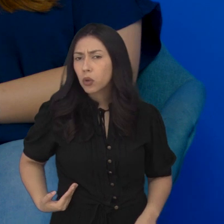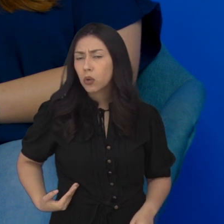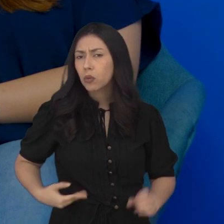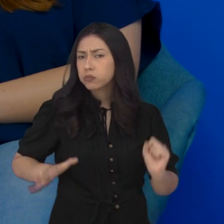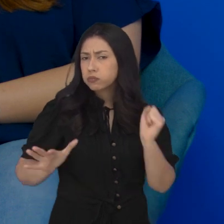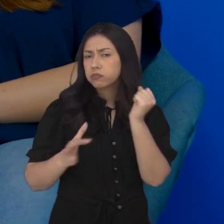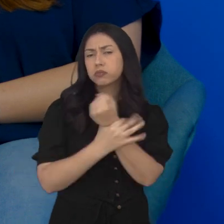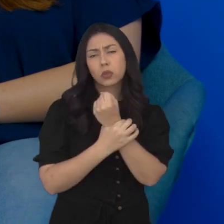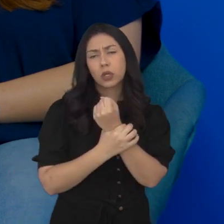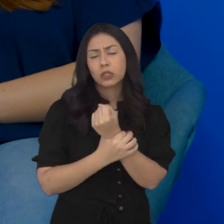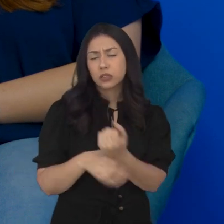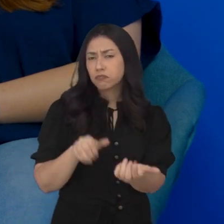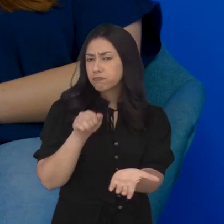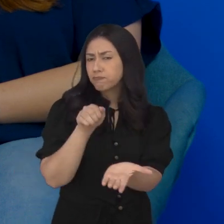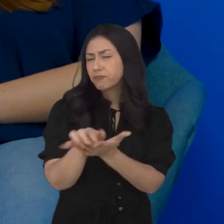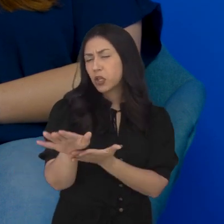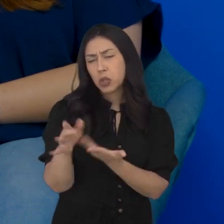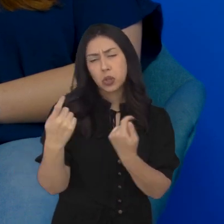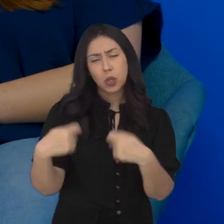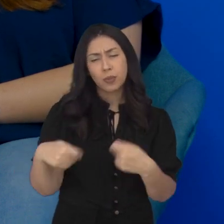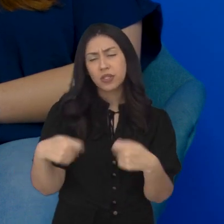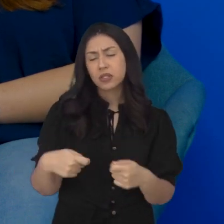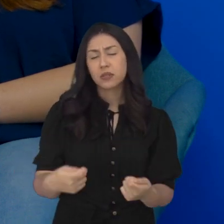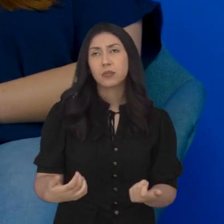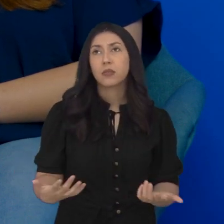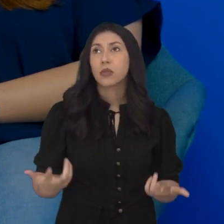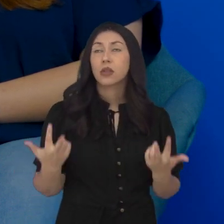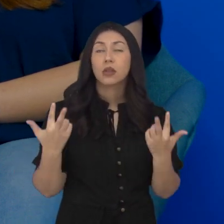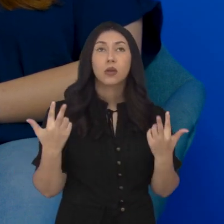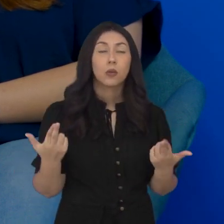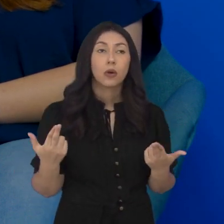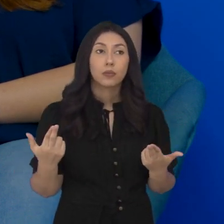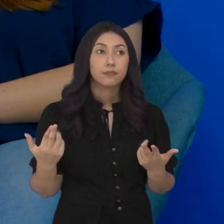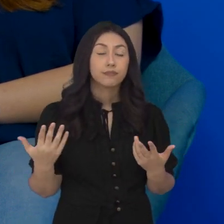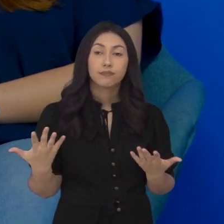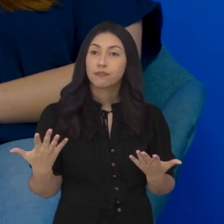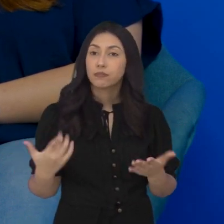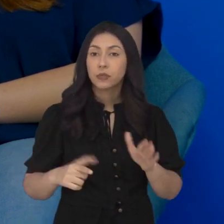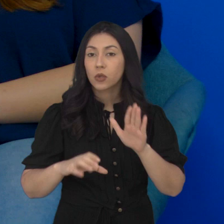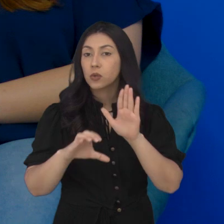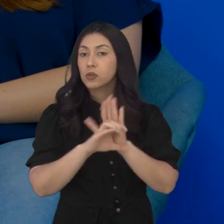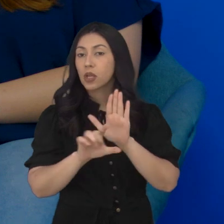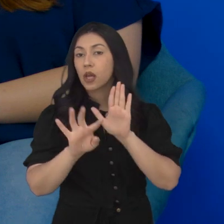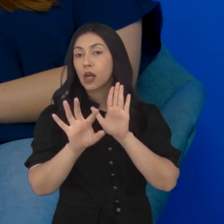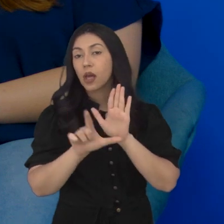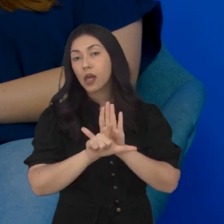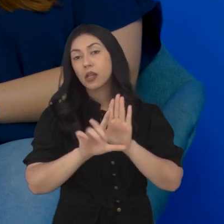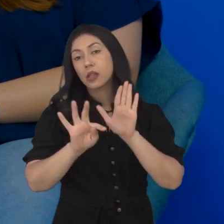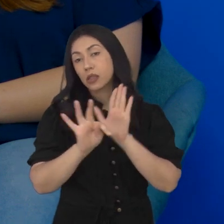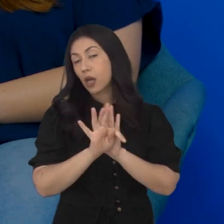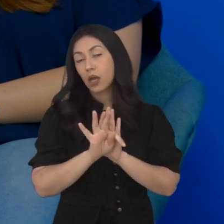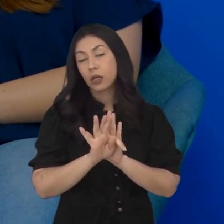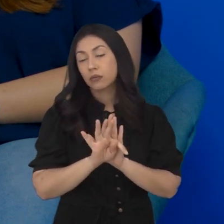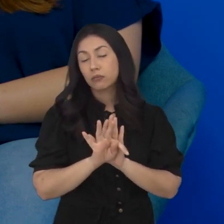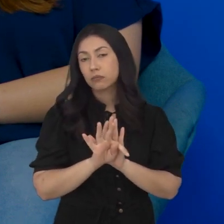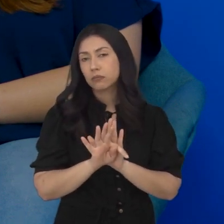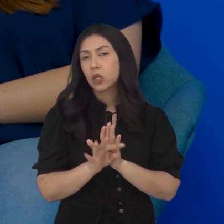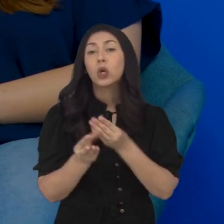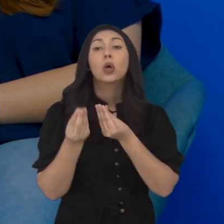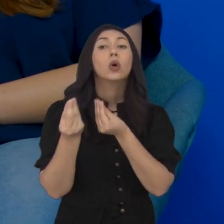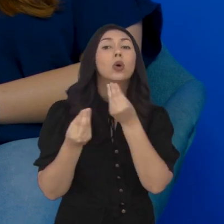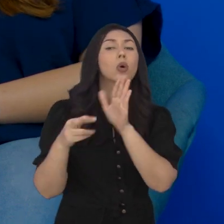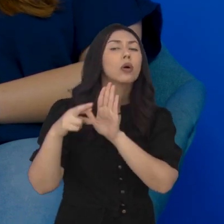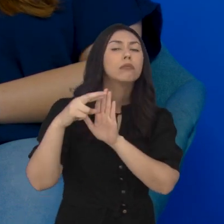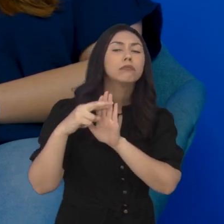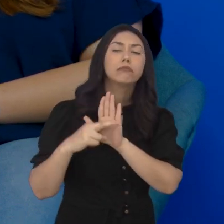funcionários públicos, assim como acontece, por exemplo, com o seletista, o que